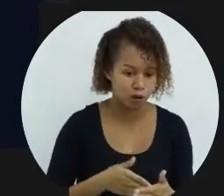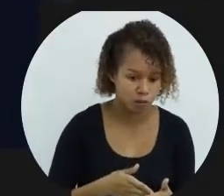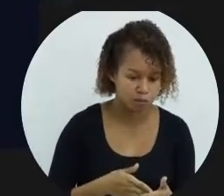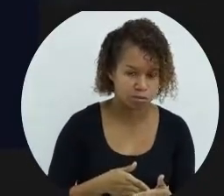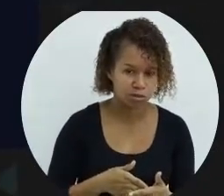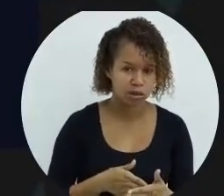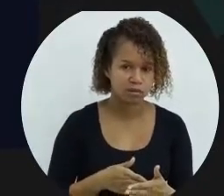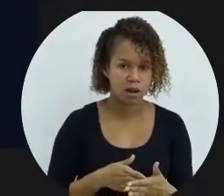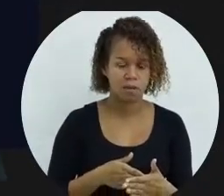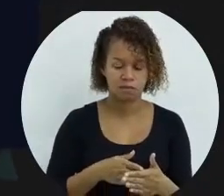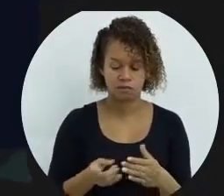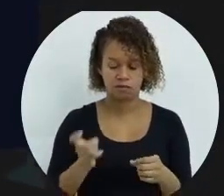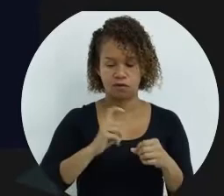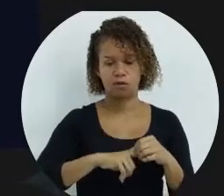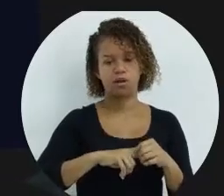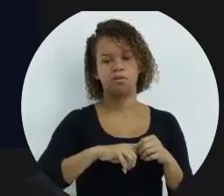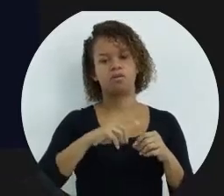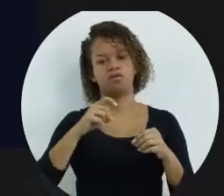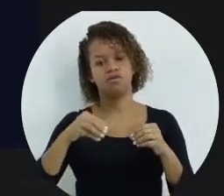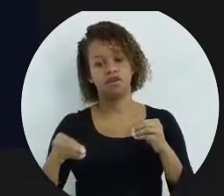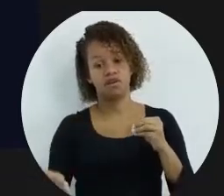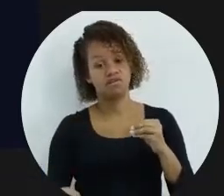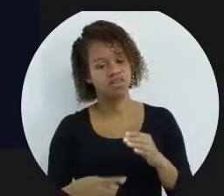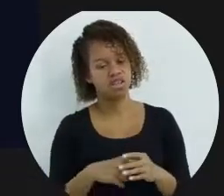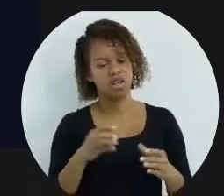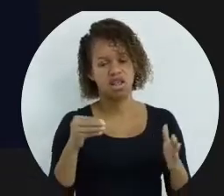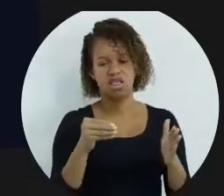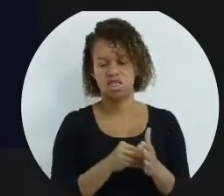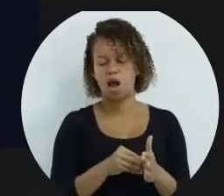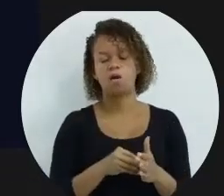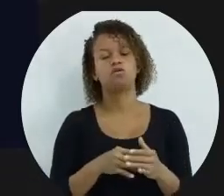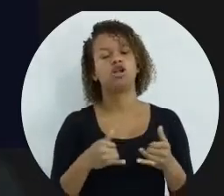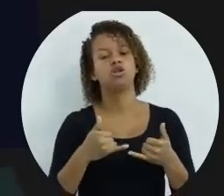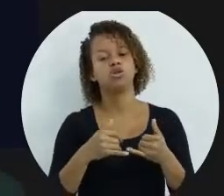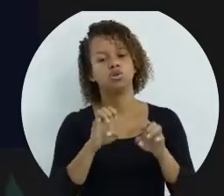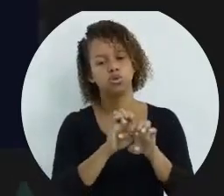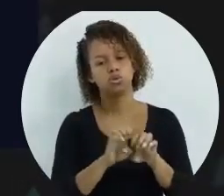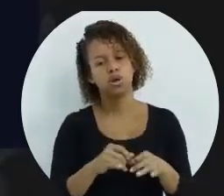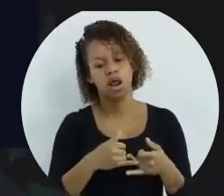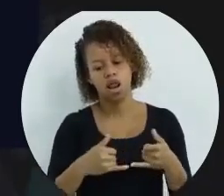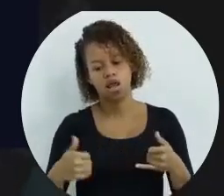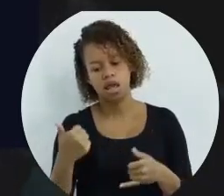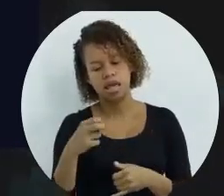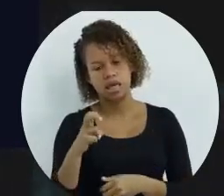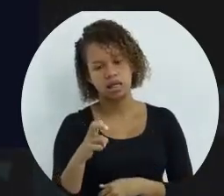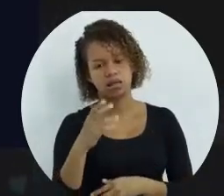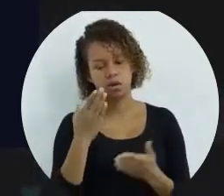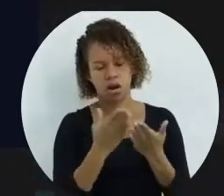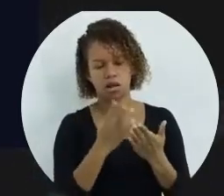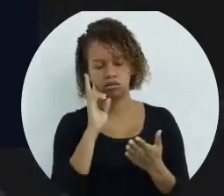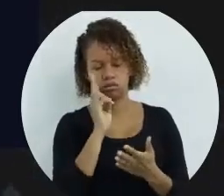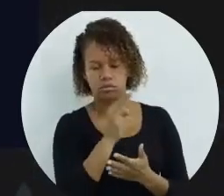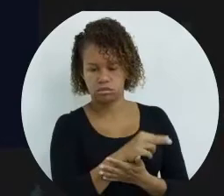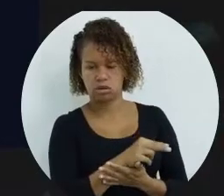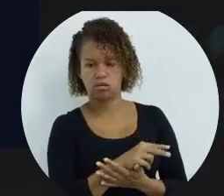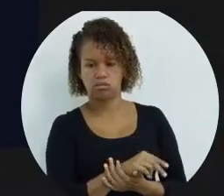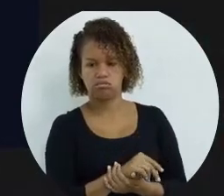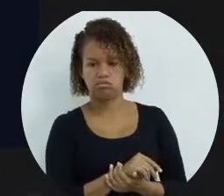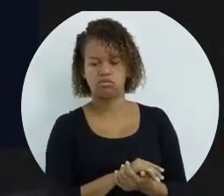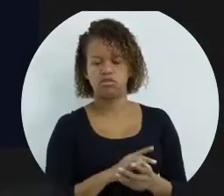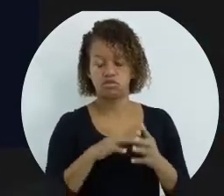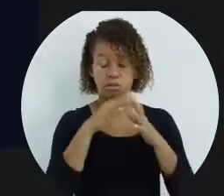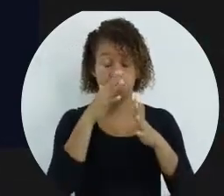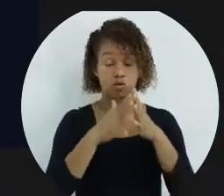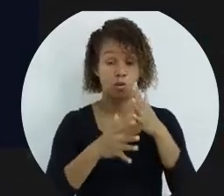vai para o final da estrutura, no caso, a linha 15, certo? Então, dê uma olhada no seu caderno, veja que é